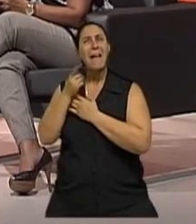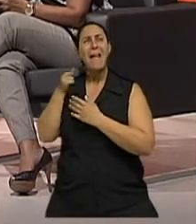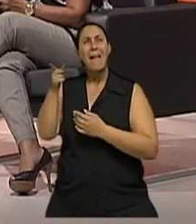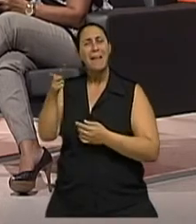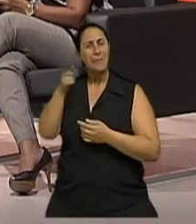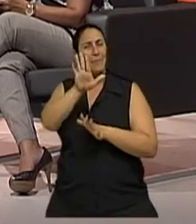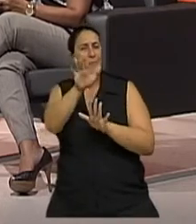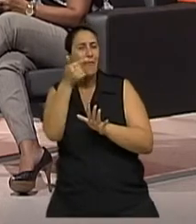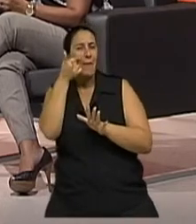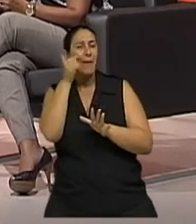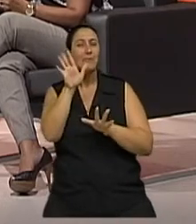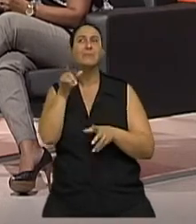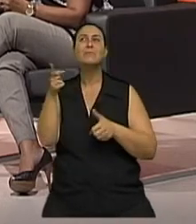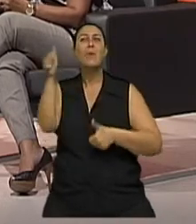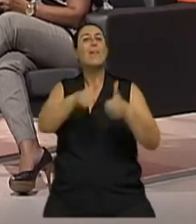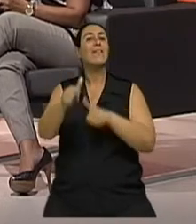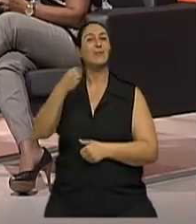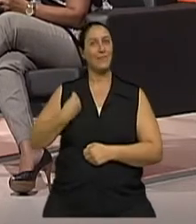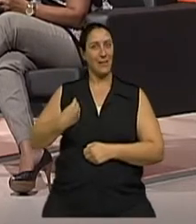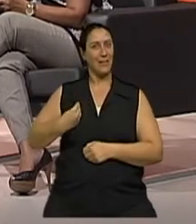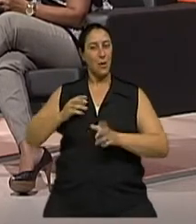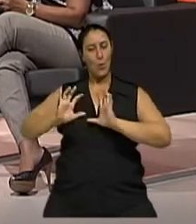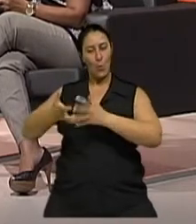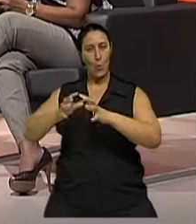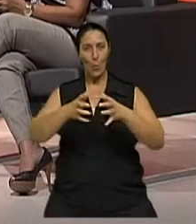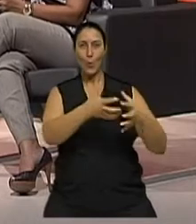Vamos pegar por esse lado da qualidade de vida dos grupos.